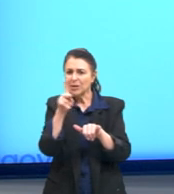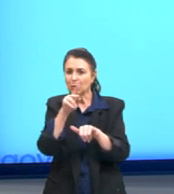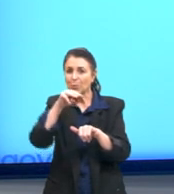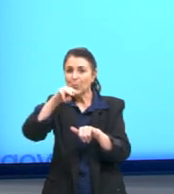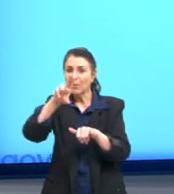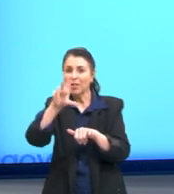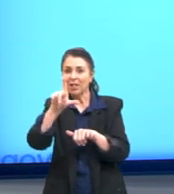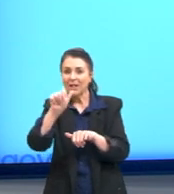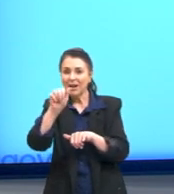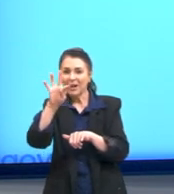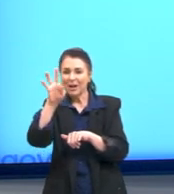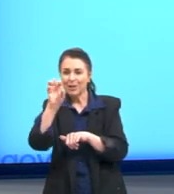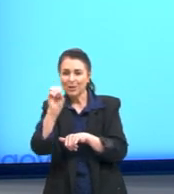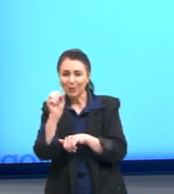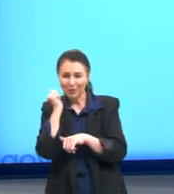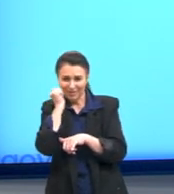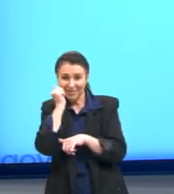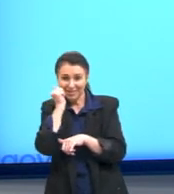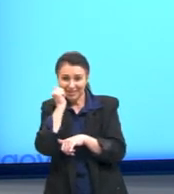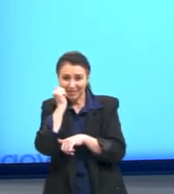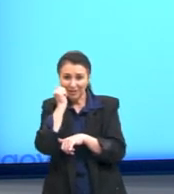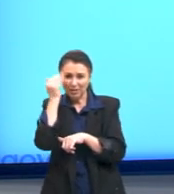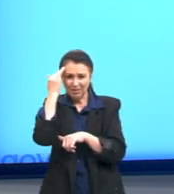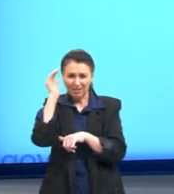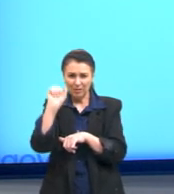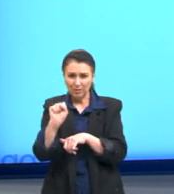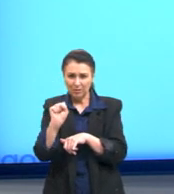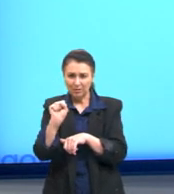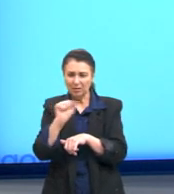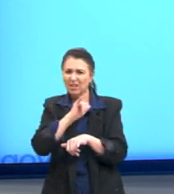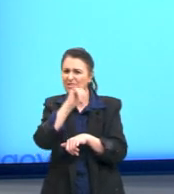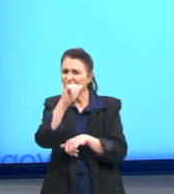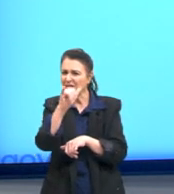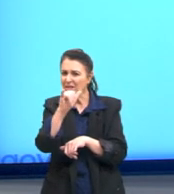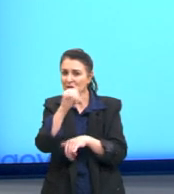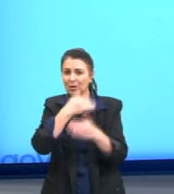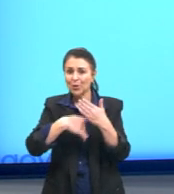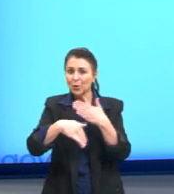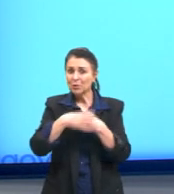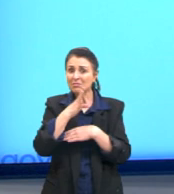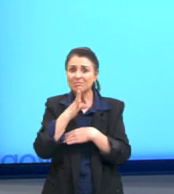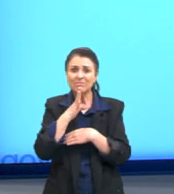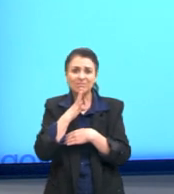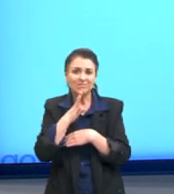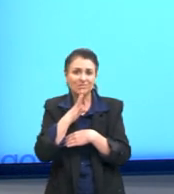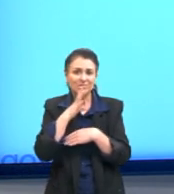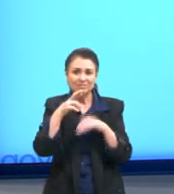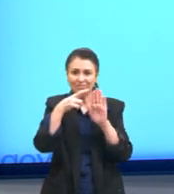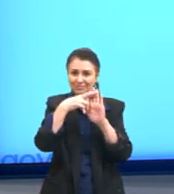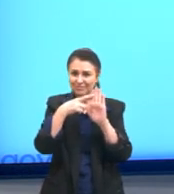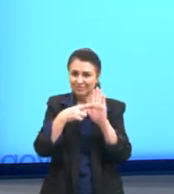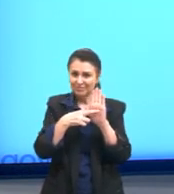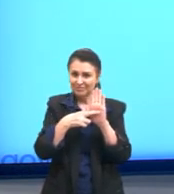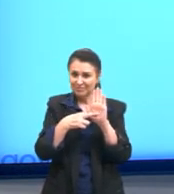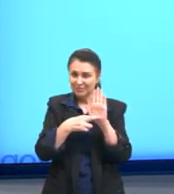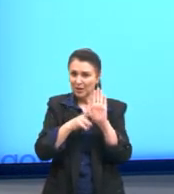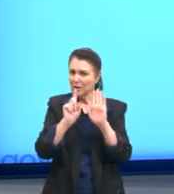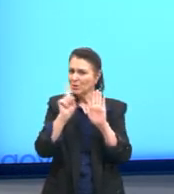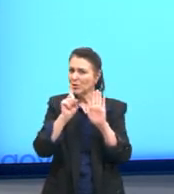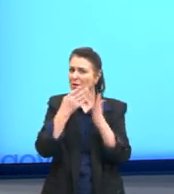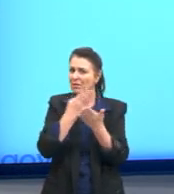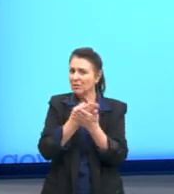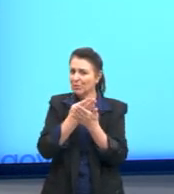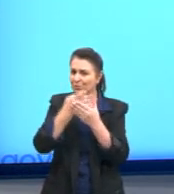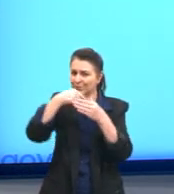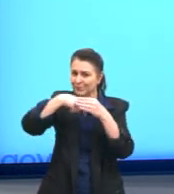ele está dizendo que todo mundo conhece a regra, não apenas os gramáticos. Então, não, essa alternativa não se aplica.